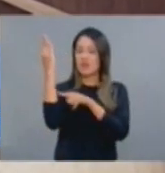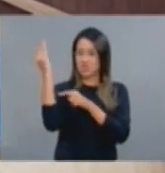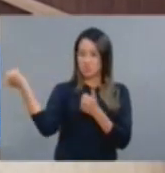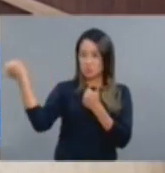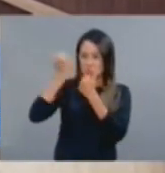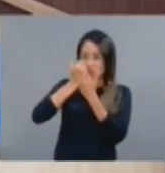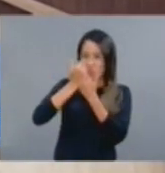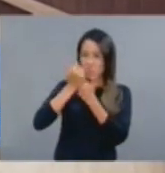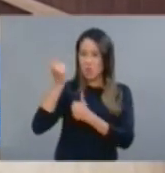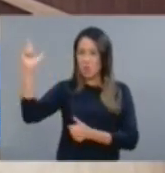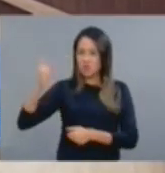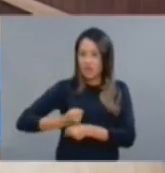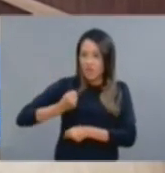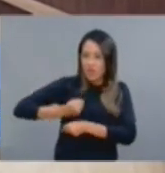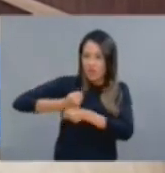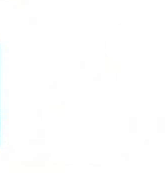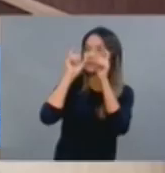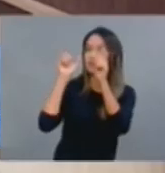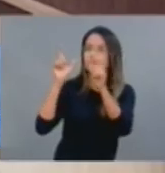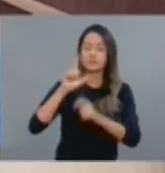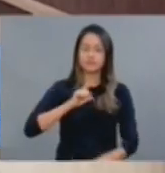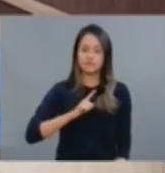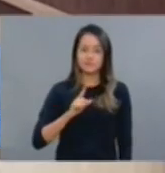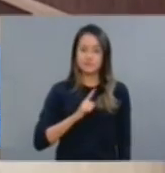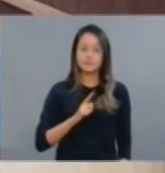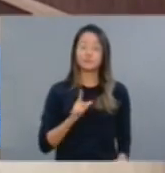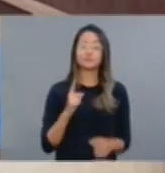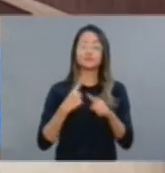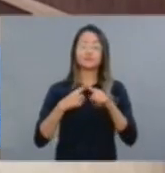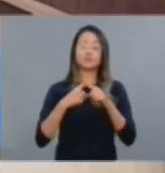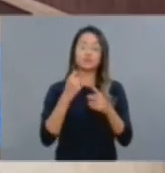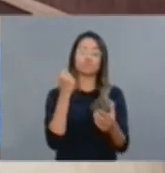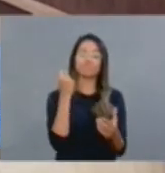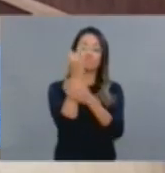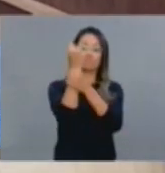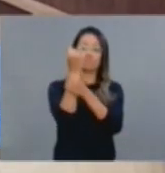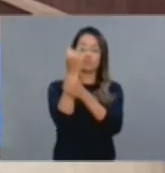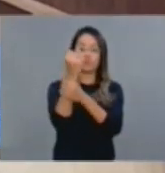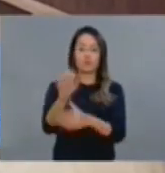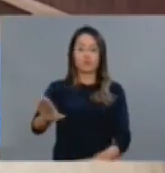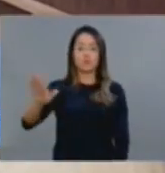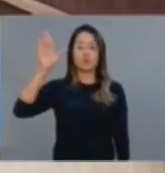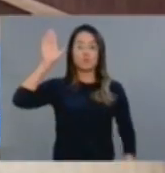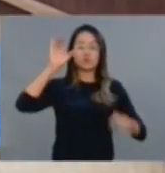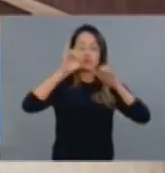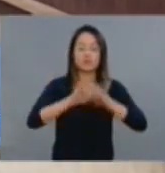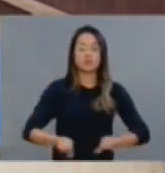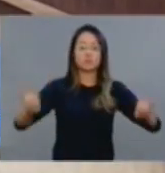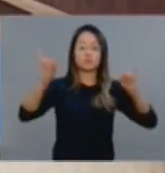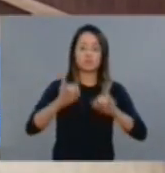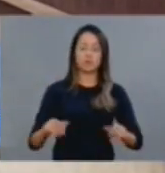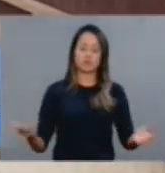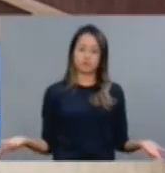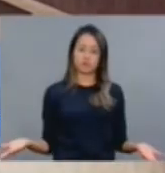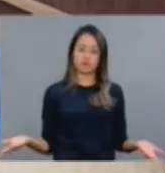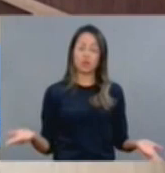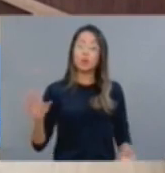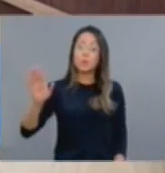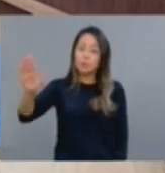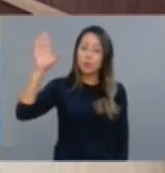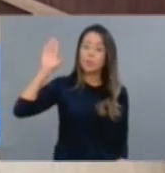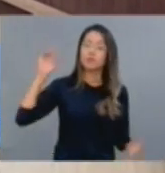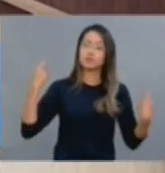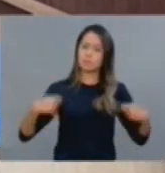substituído para o carro de alvenaria. Uma, com uma garantia de promessa de campanha, e há de se pensar que a promessa tem que ser